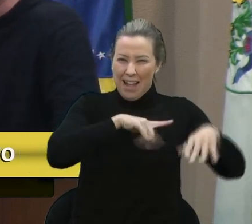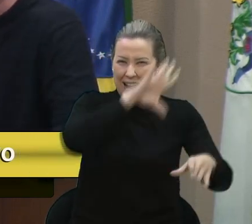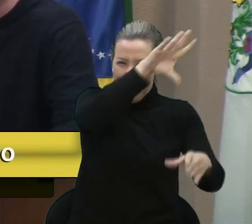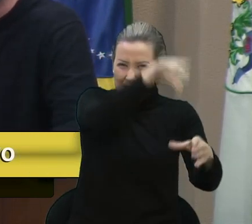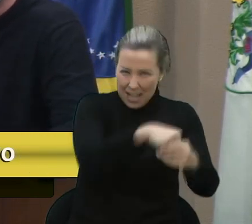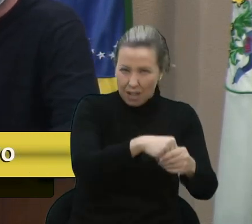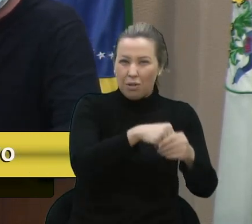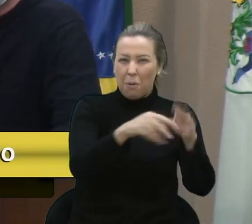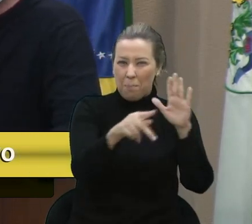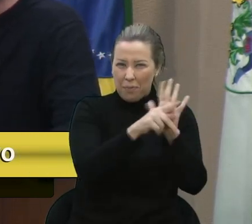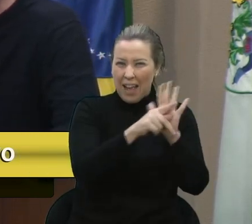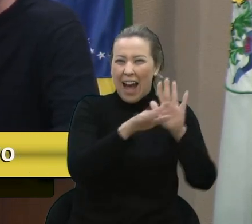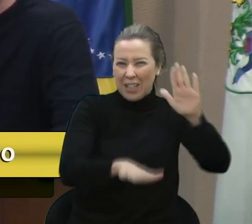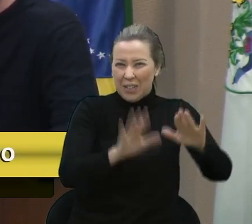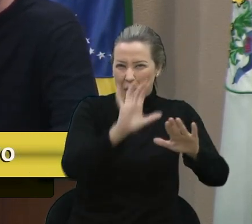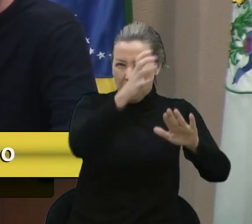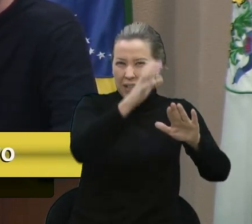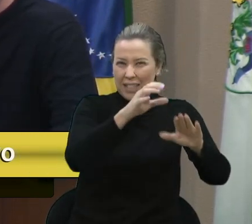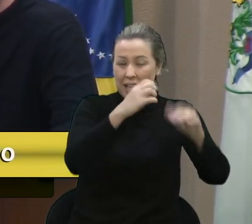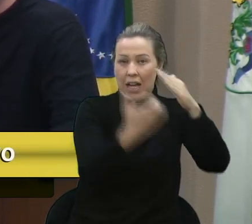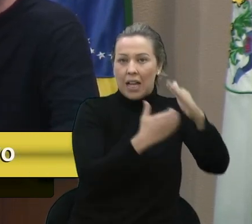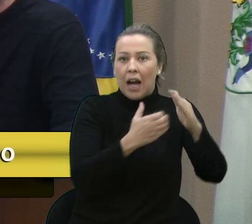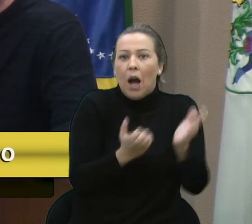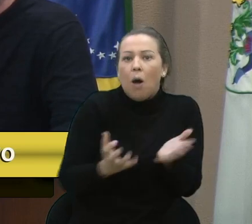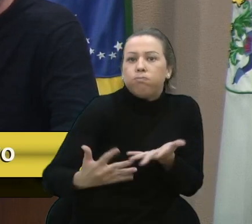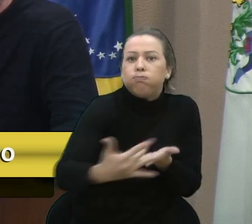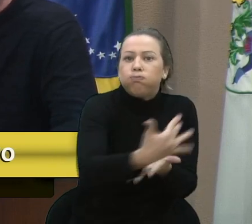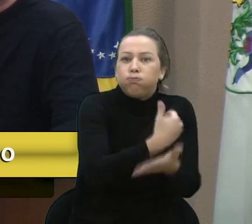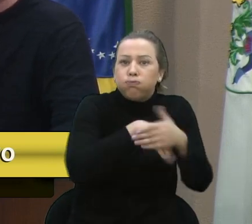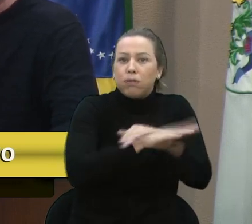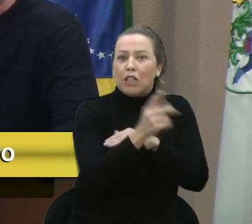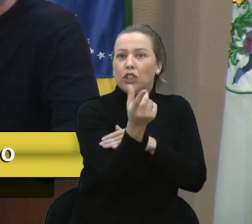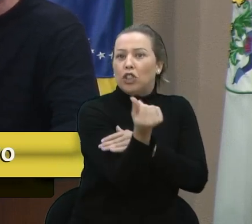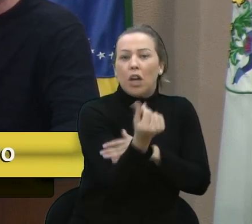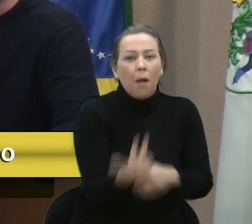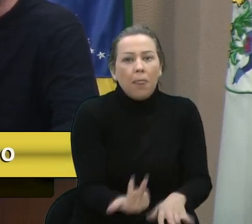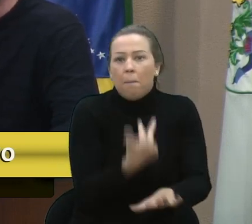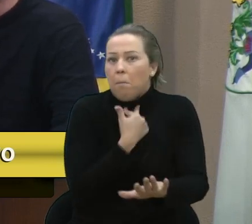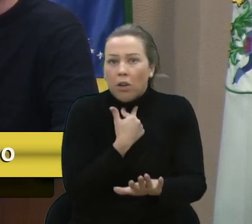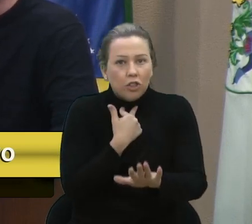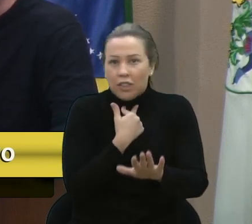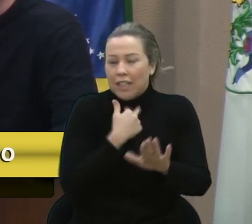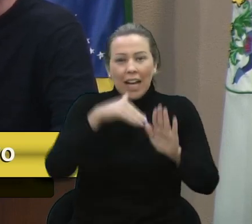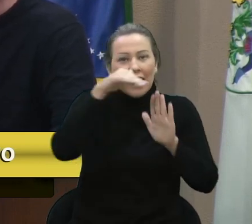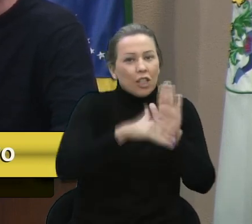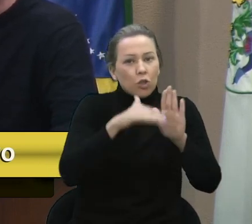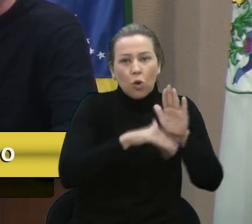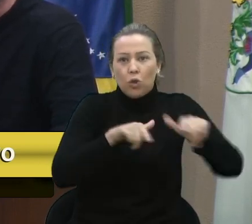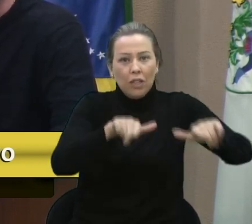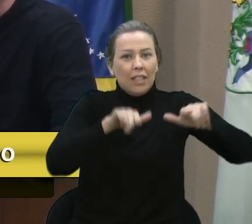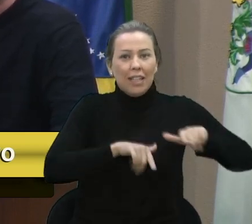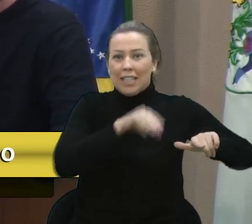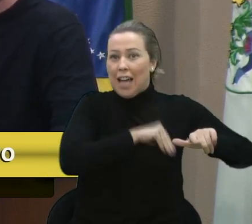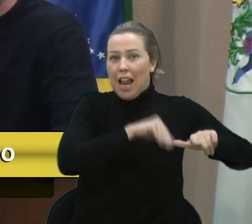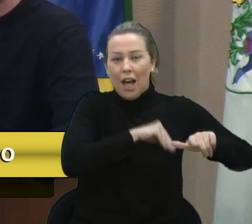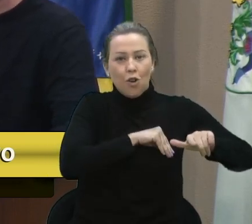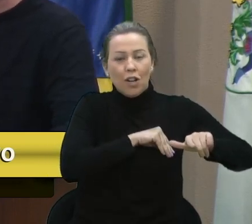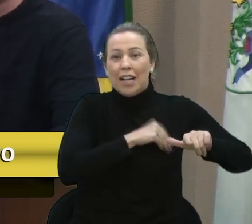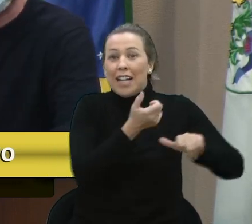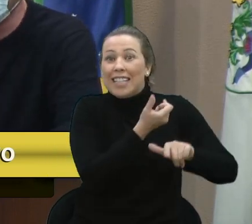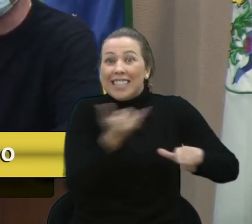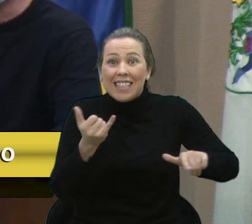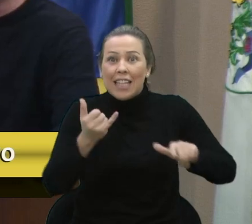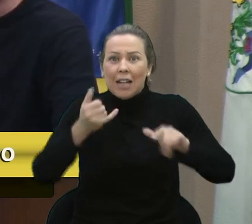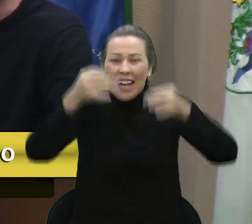o seu recolhimento pelo empregador, através de descontos dos salários dos empregados, sem a